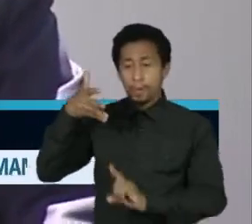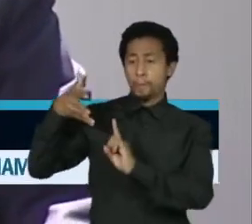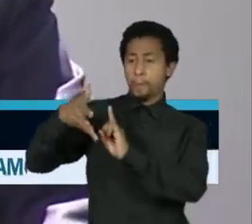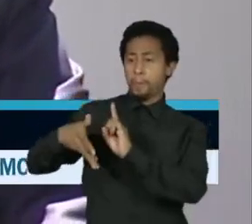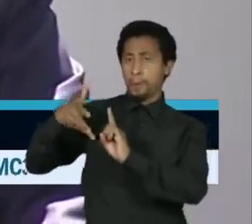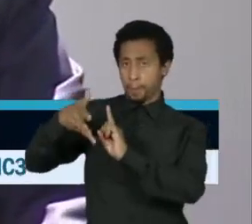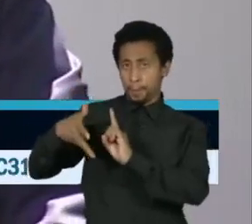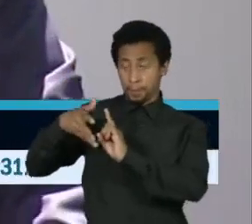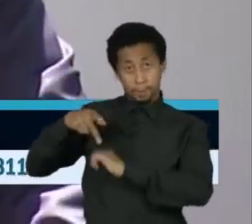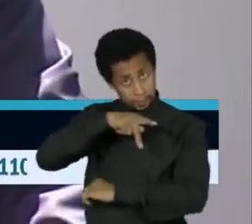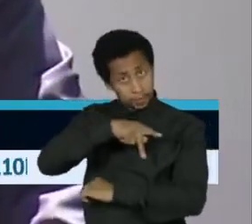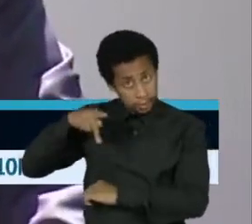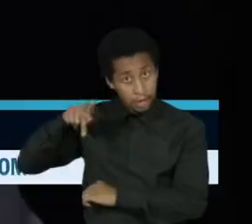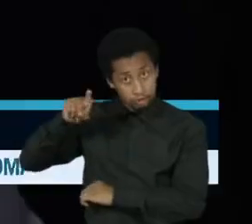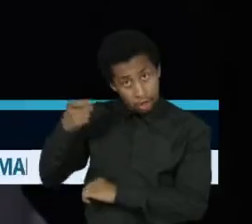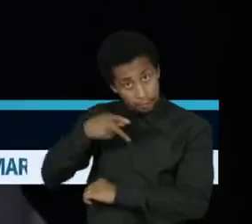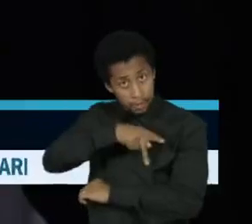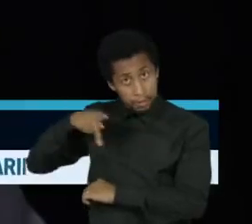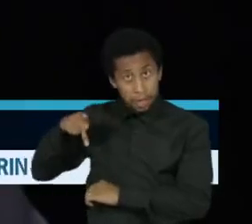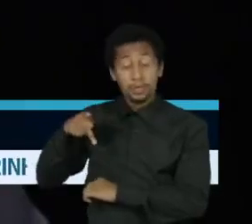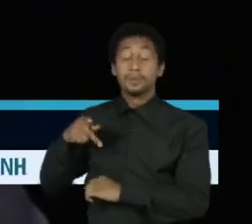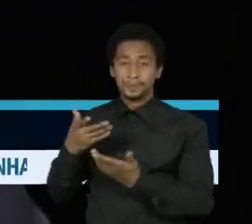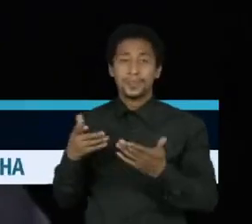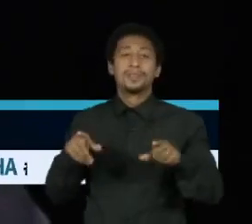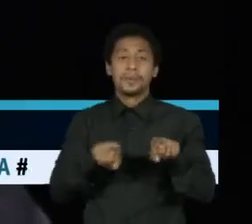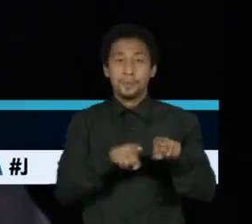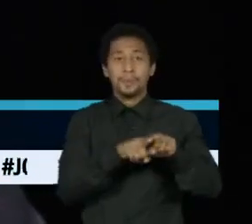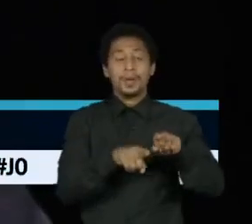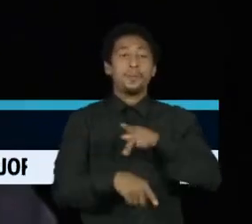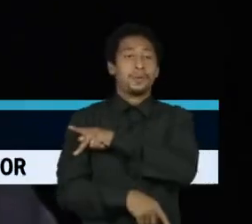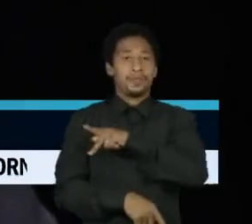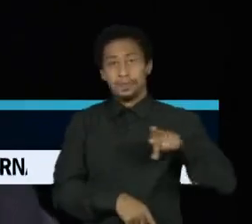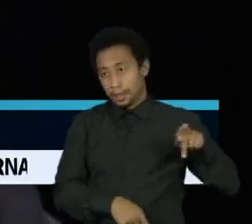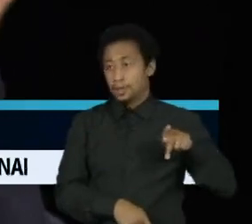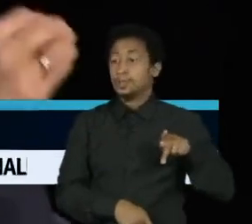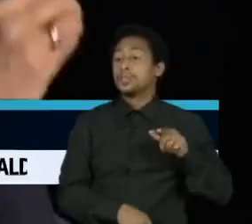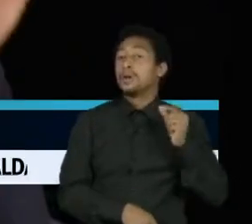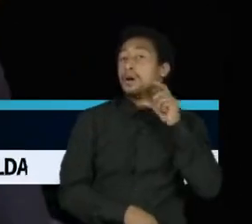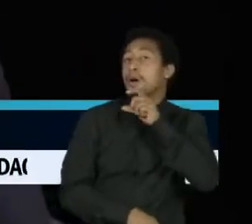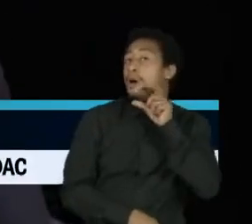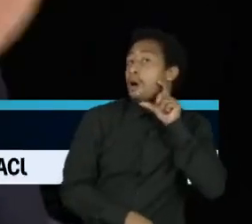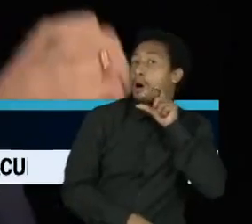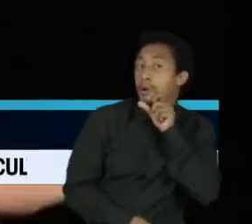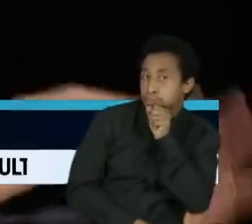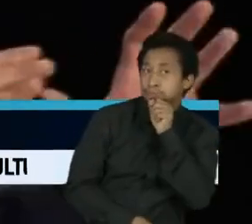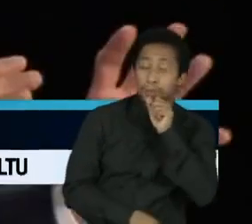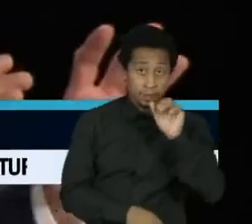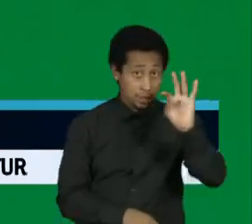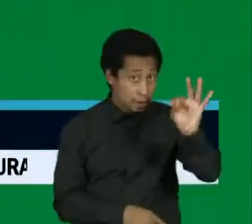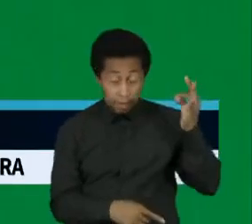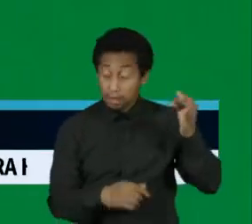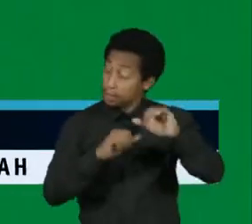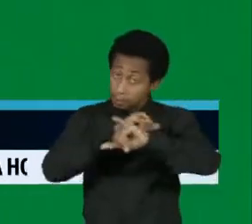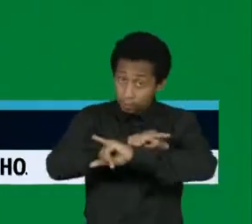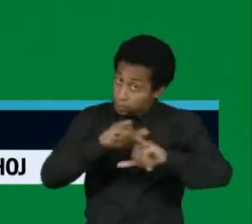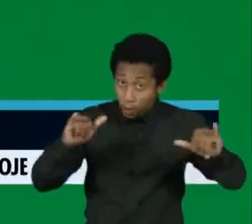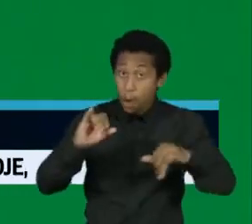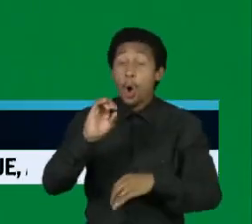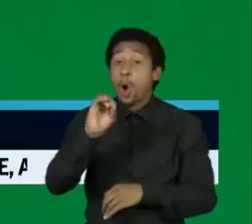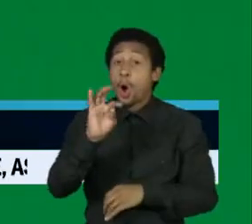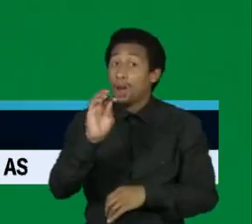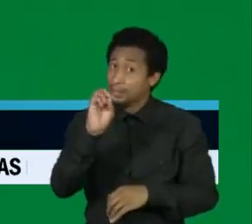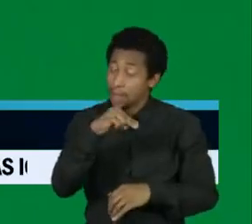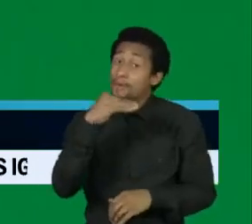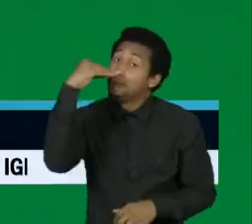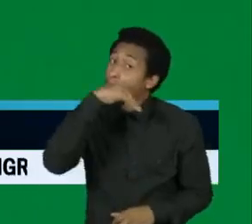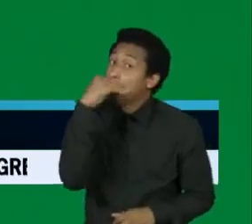estava na Casa Branca, o presidente francês, Emmanuel Macron, declarou que a OTAN estava em estado de morte cerebral. Criticando a